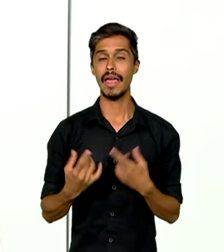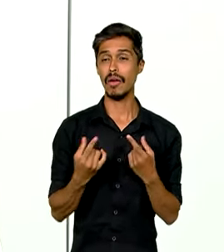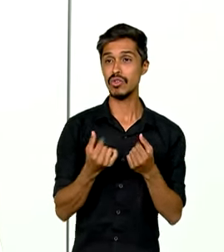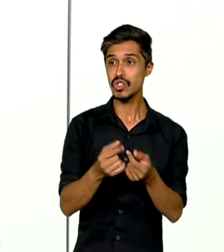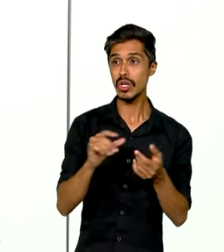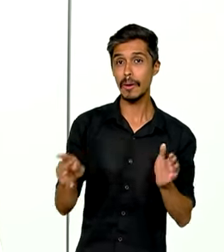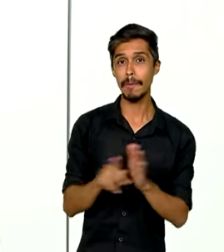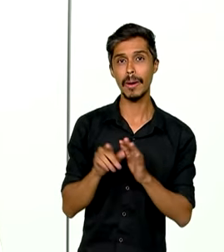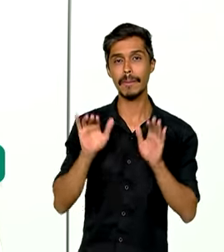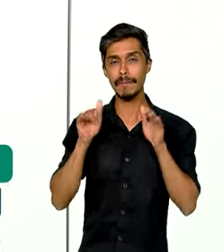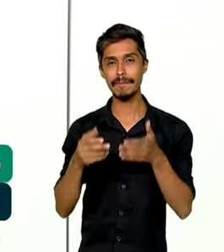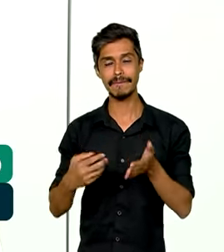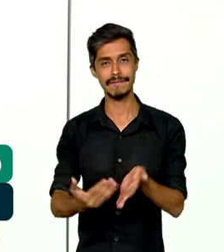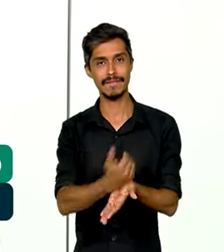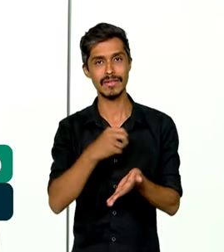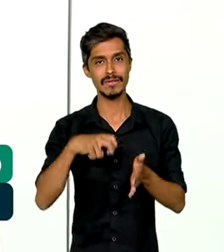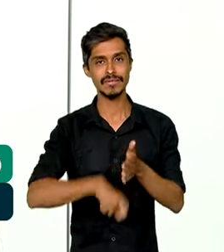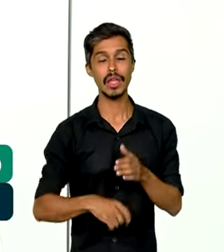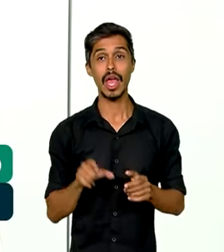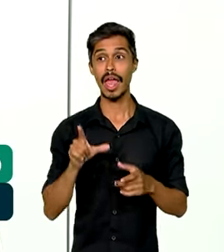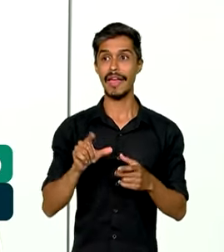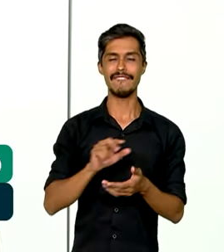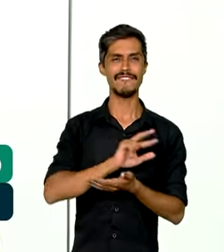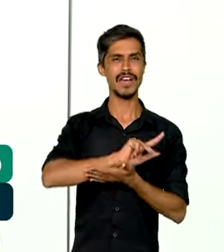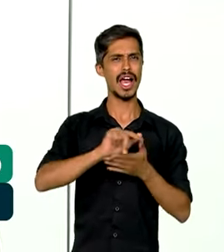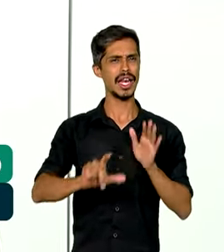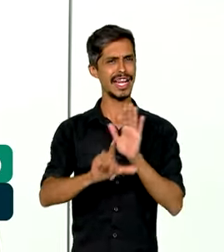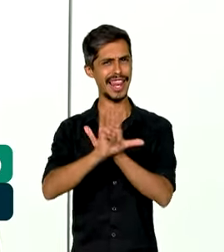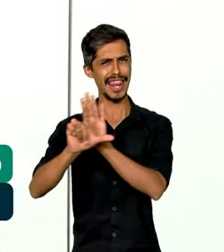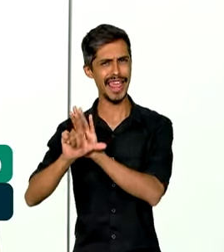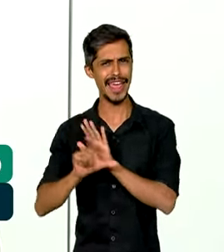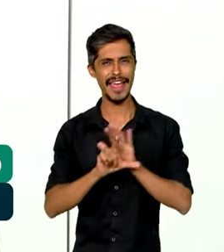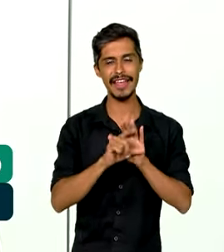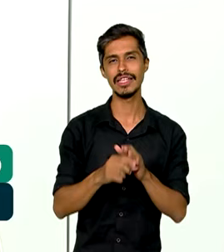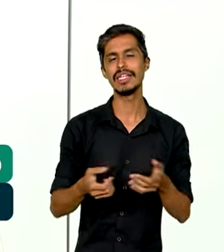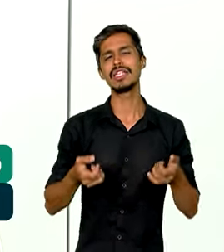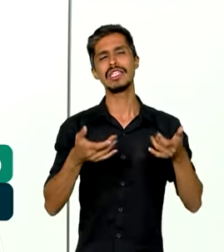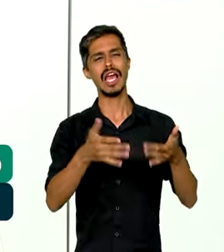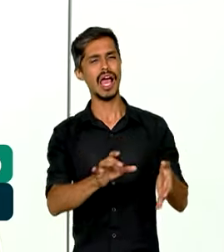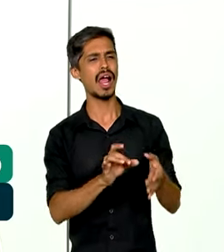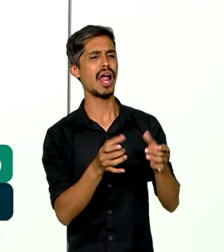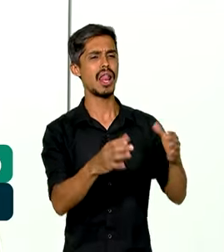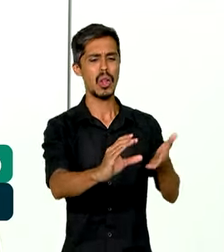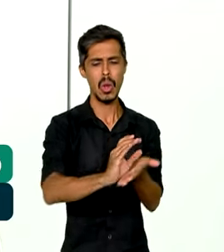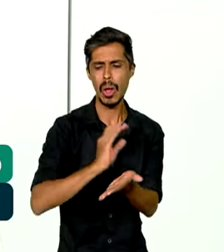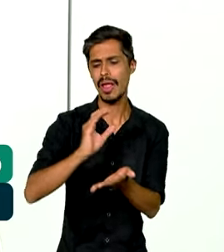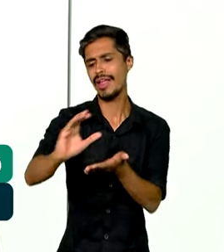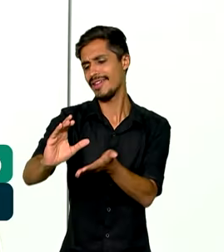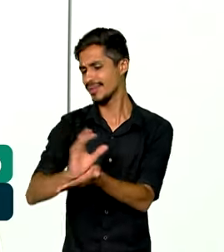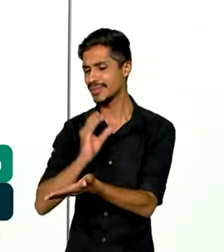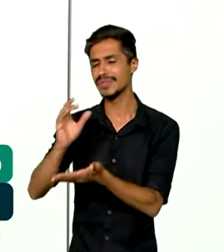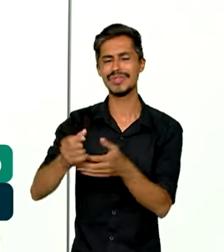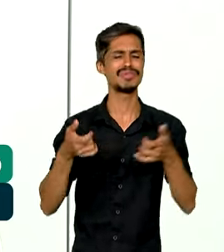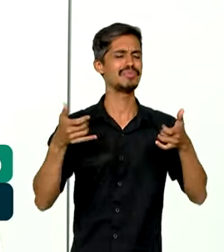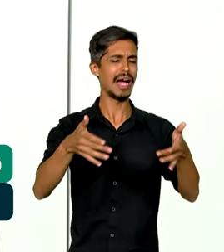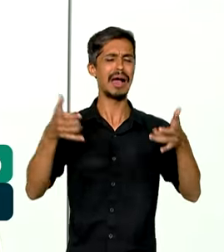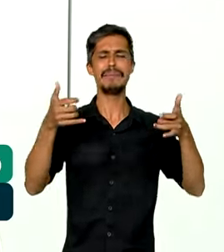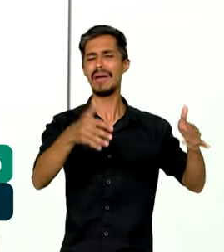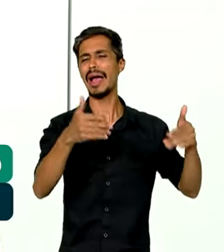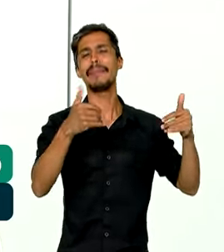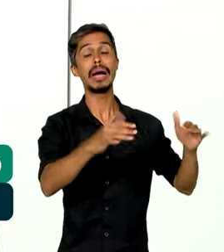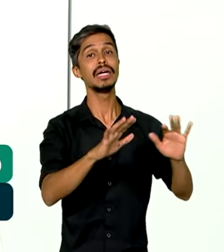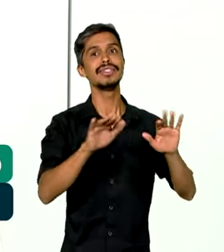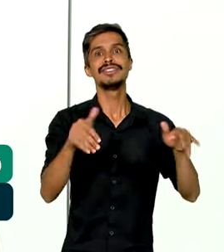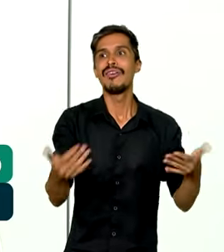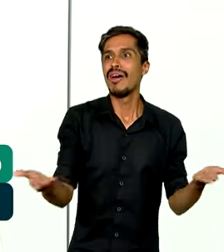tributário. É uma conjunta enorme de leis, abrindo mão de receita, abrindo mão de receita, abrindo mão de receita e nós estamos